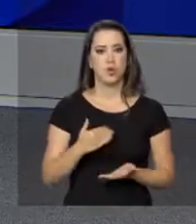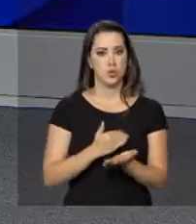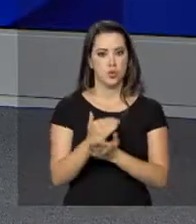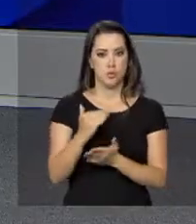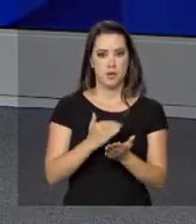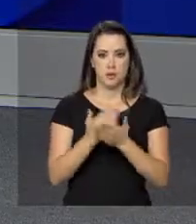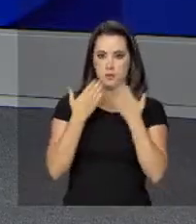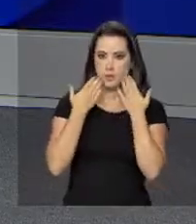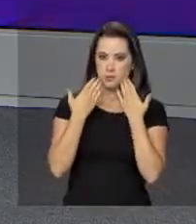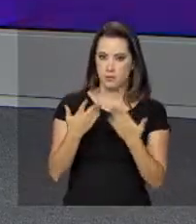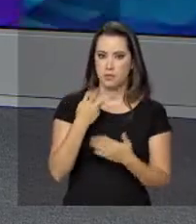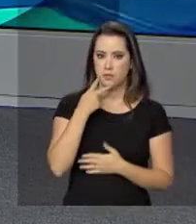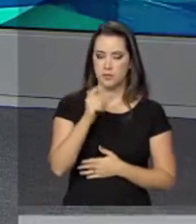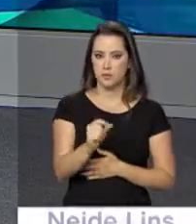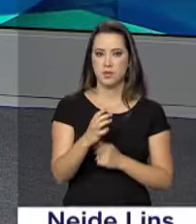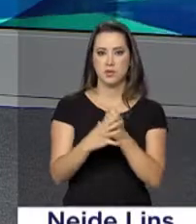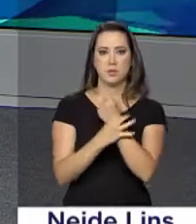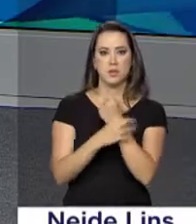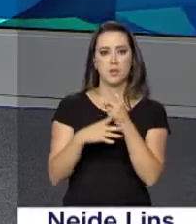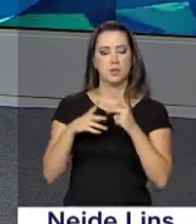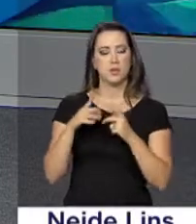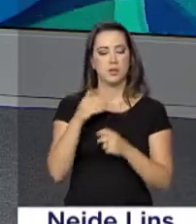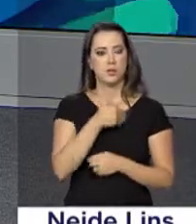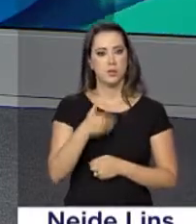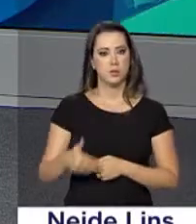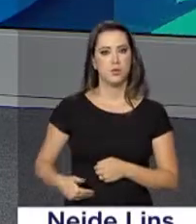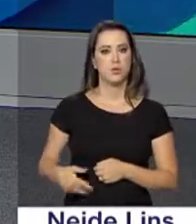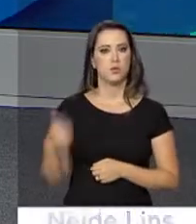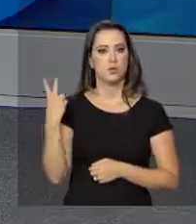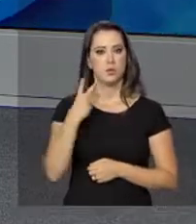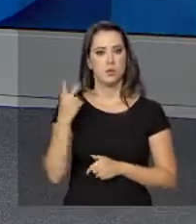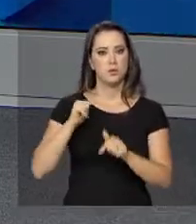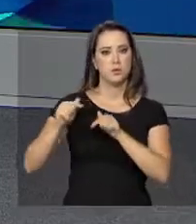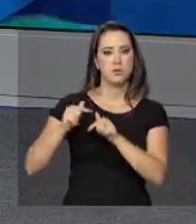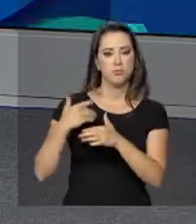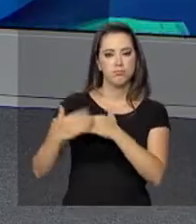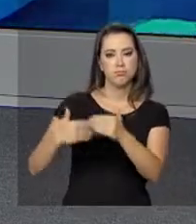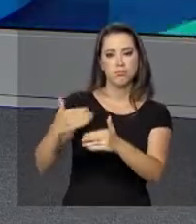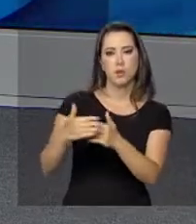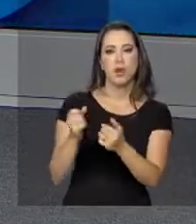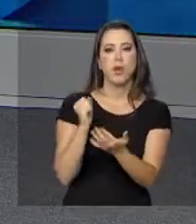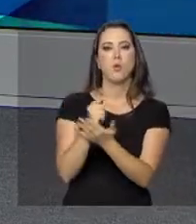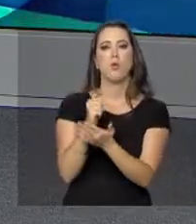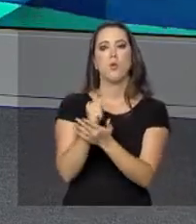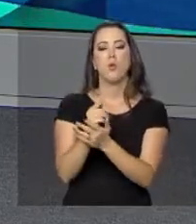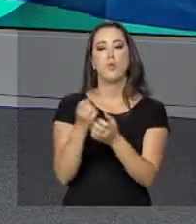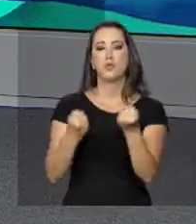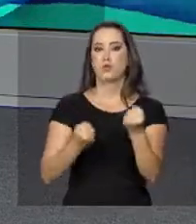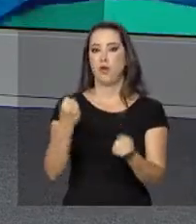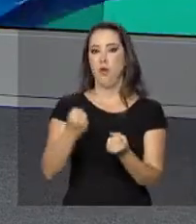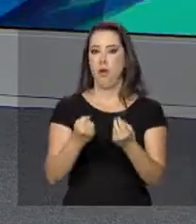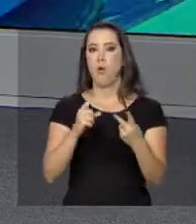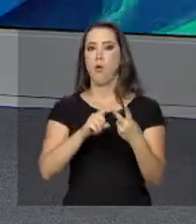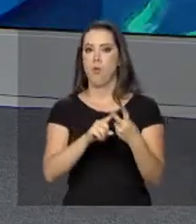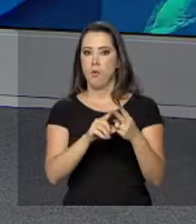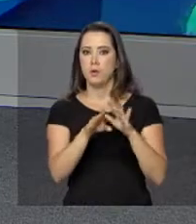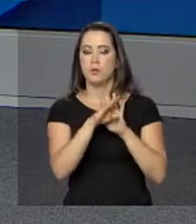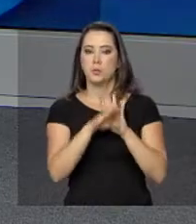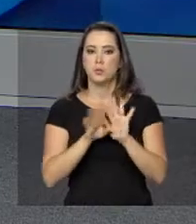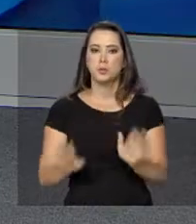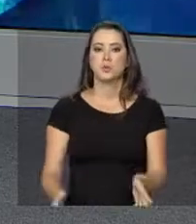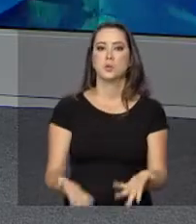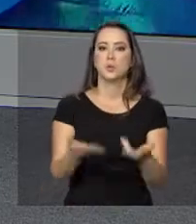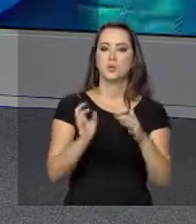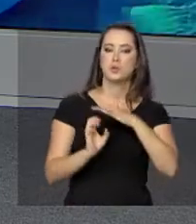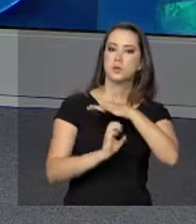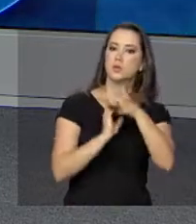começa esta edição falando sobre segurança pública com duas medidas que estão em andamento, a compra de viaturas e o programa para incentivar